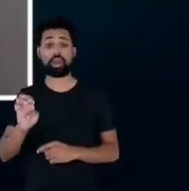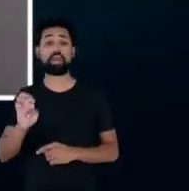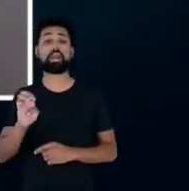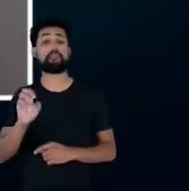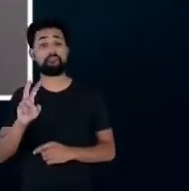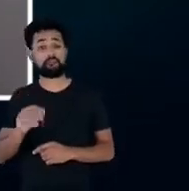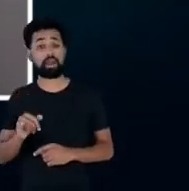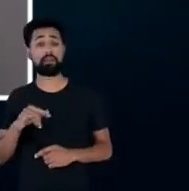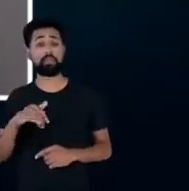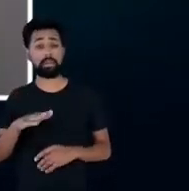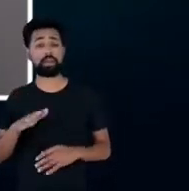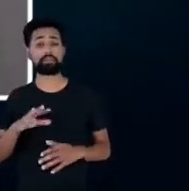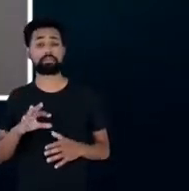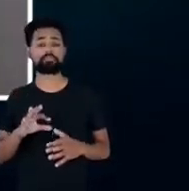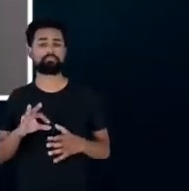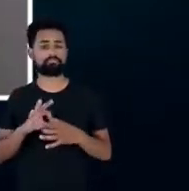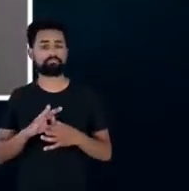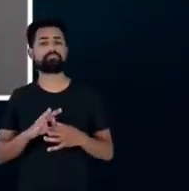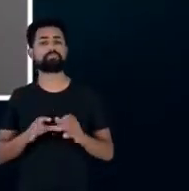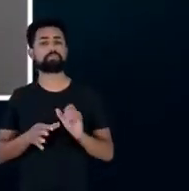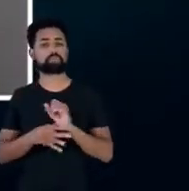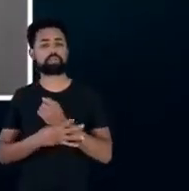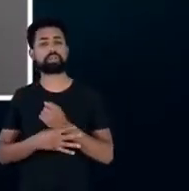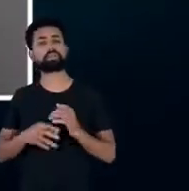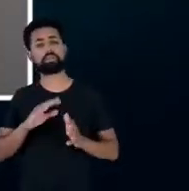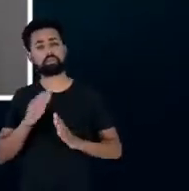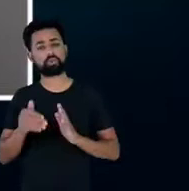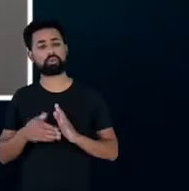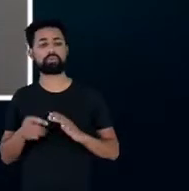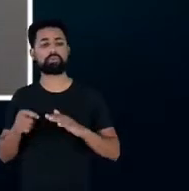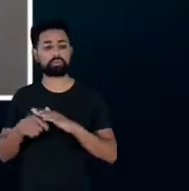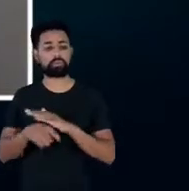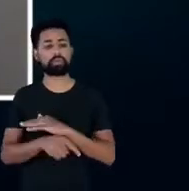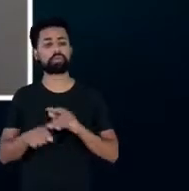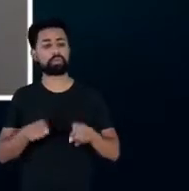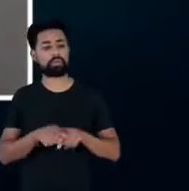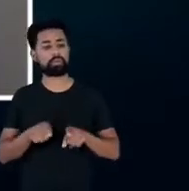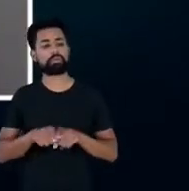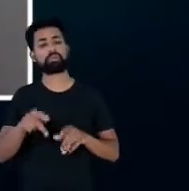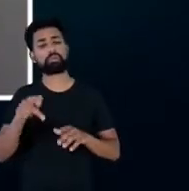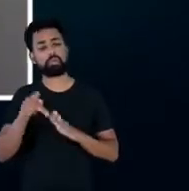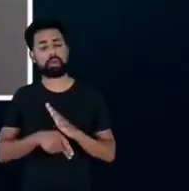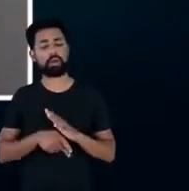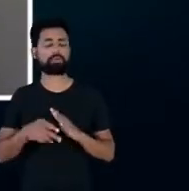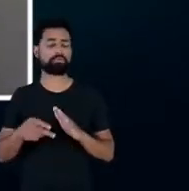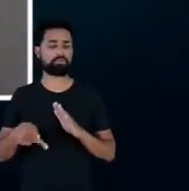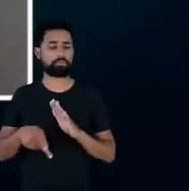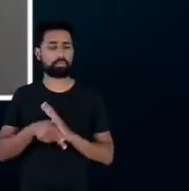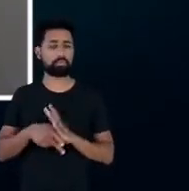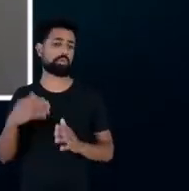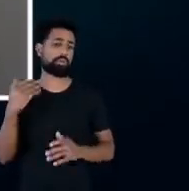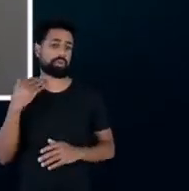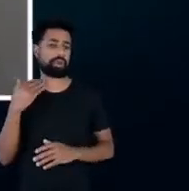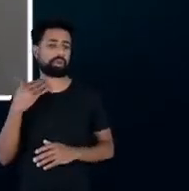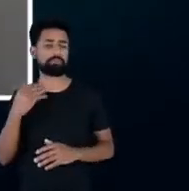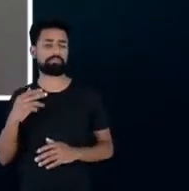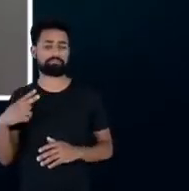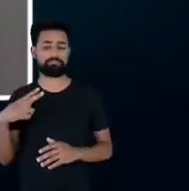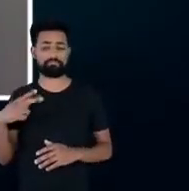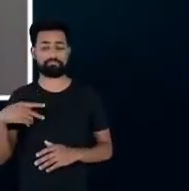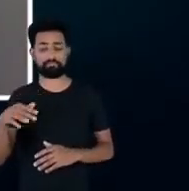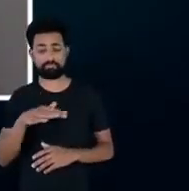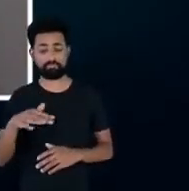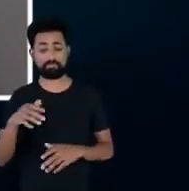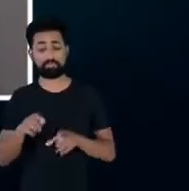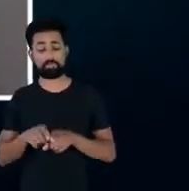segurança para esses investimentos dos bancos privados nesse setor inclusive na última